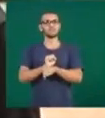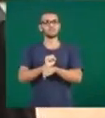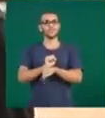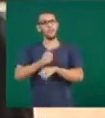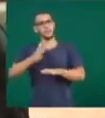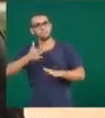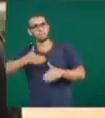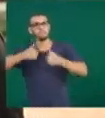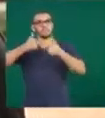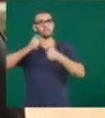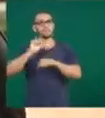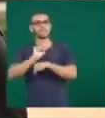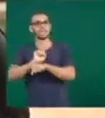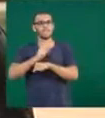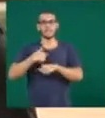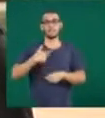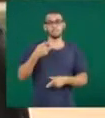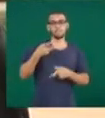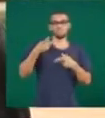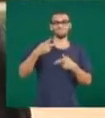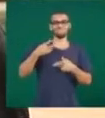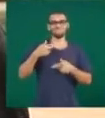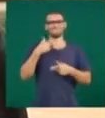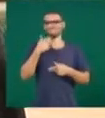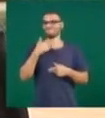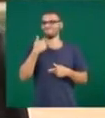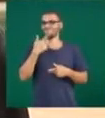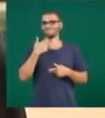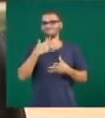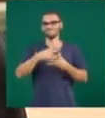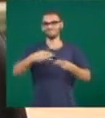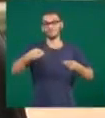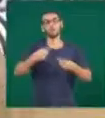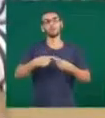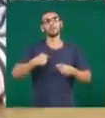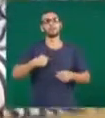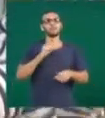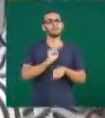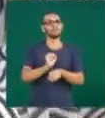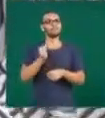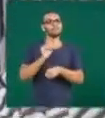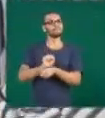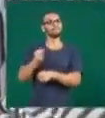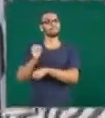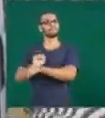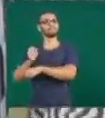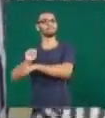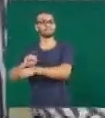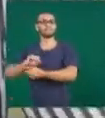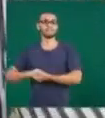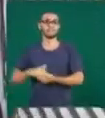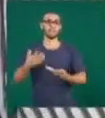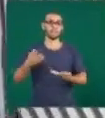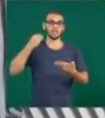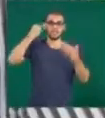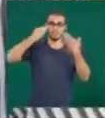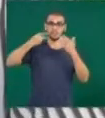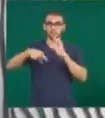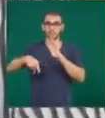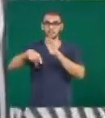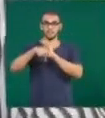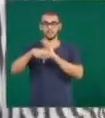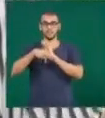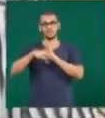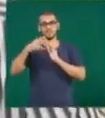Aí eu percebi que aquilo também já não estava mais fazendo tanto efeito, porque sempre eu parava. Segundo o psiquiatra, coordenador da Liga de Saúde Mental